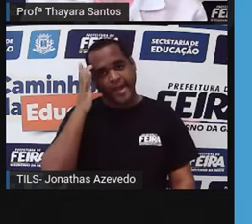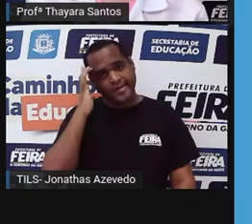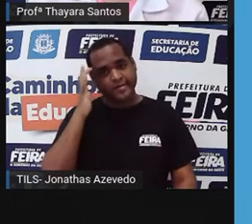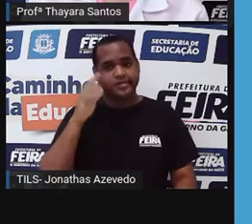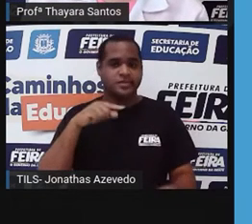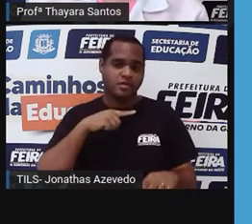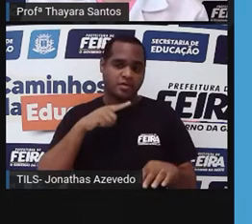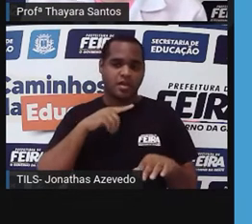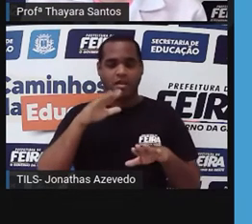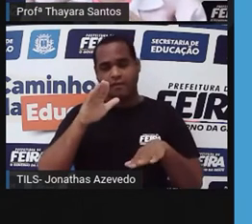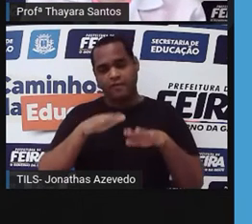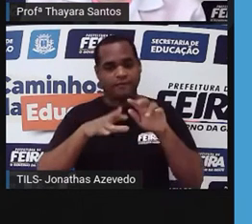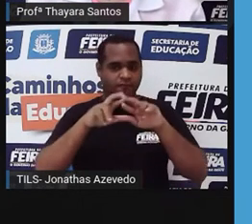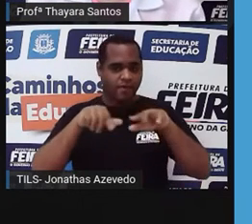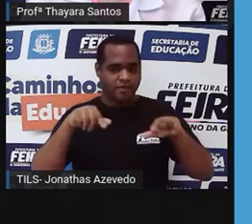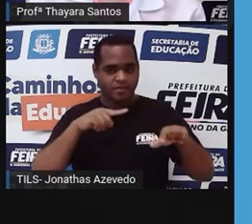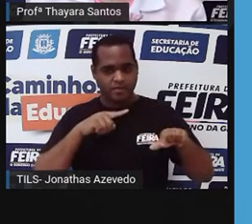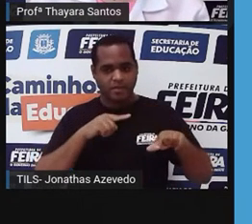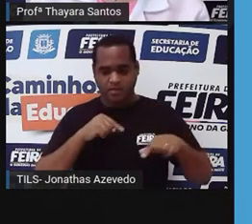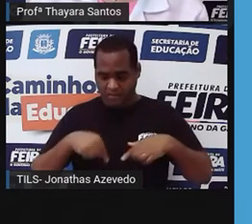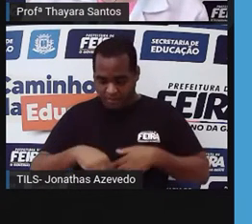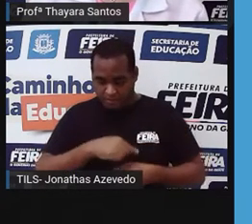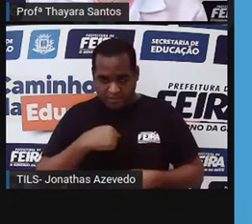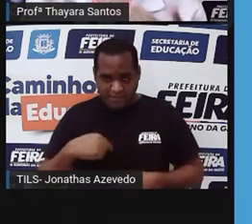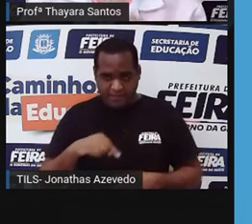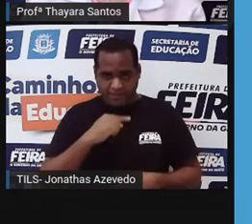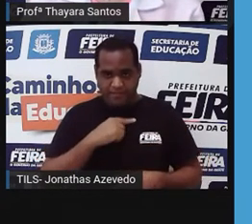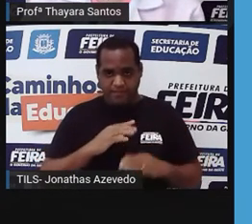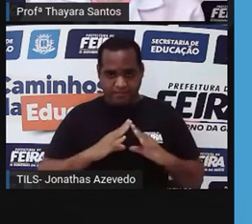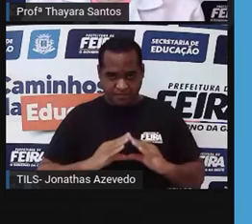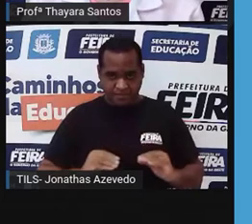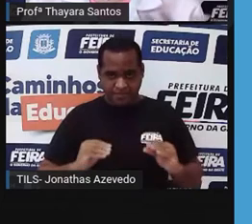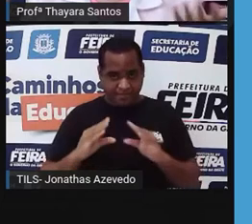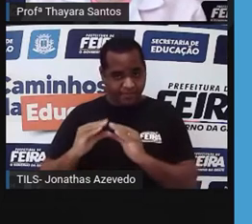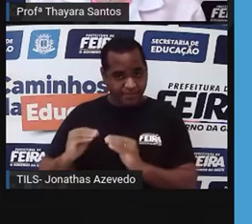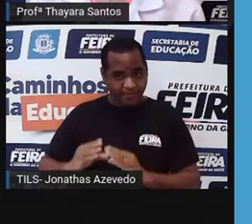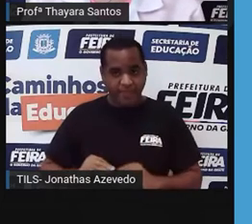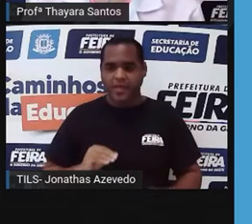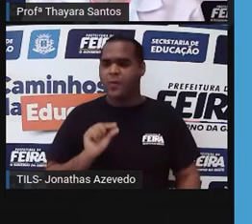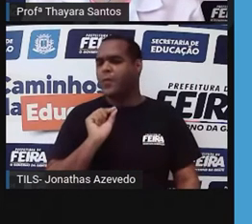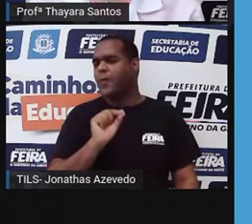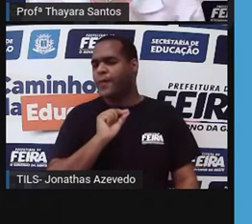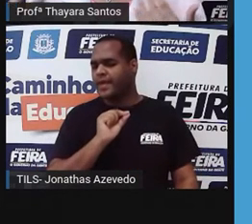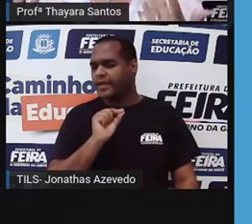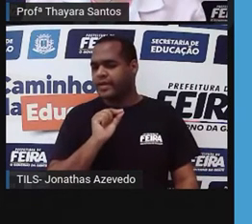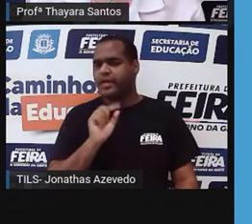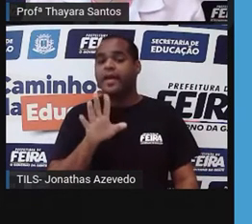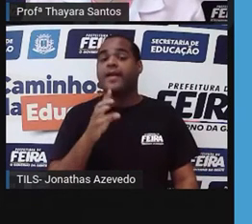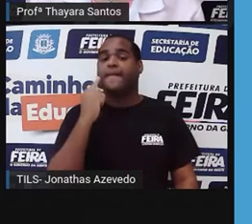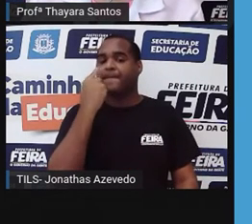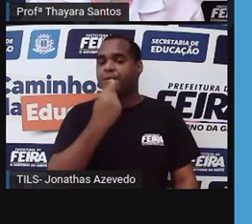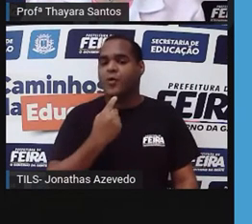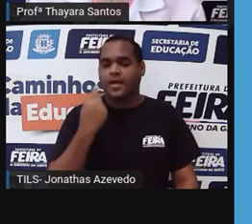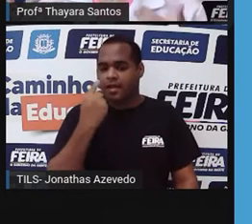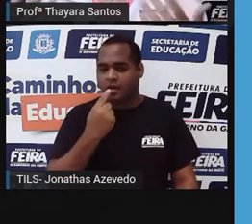todo o processo de digestão acontece lá no estômago, mas a gente já viu que não é, porque a boca também faz o processo de digestão, que no